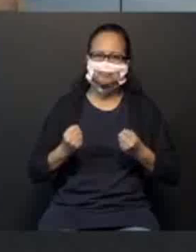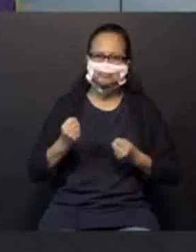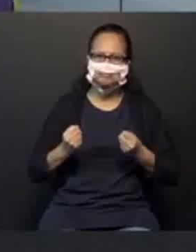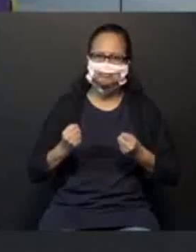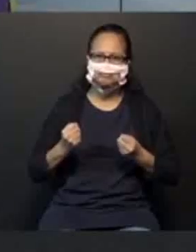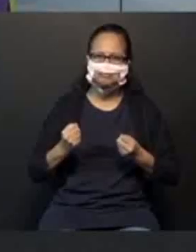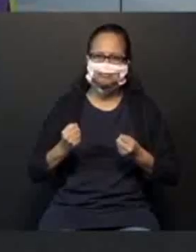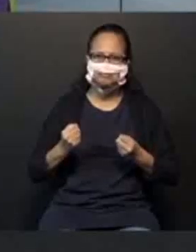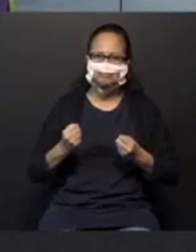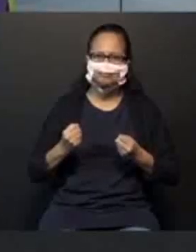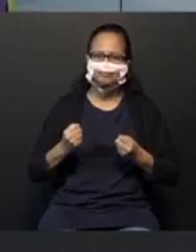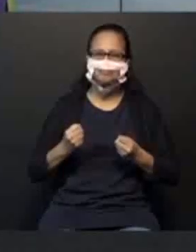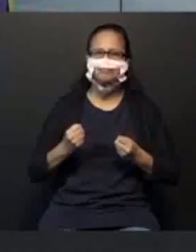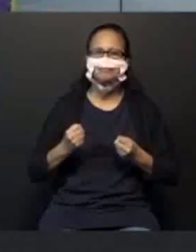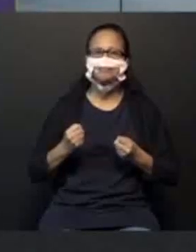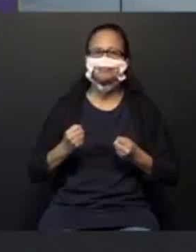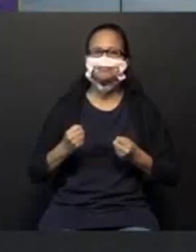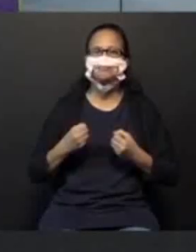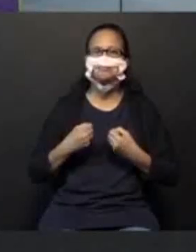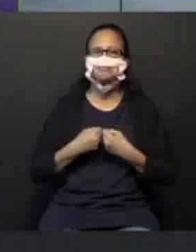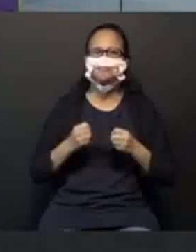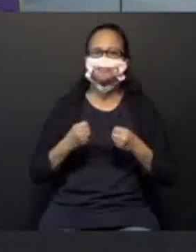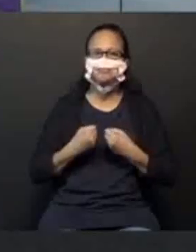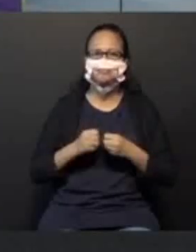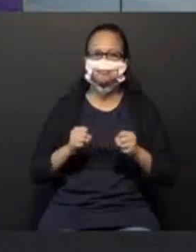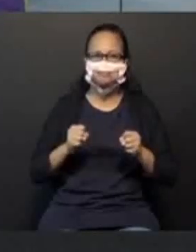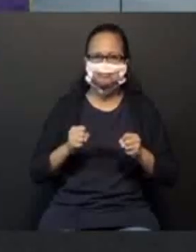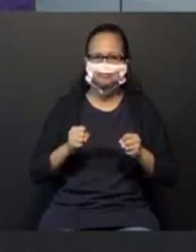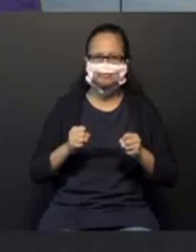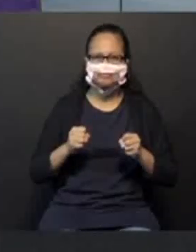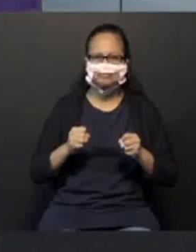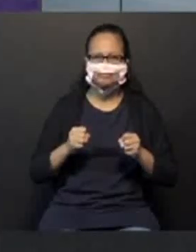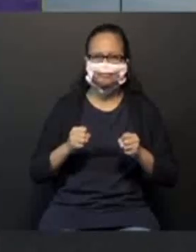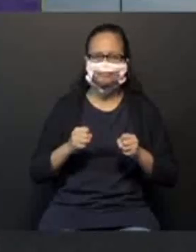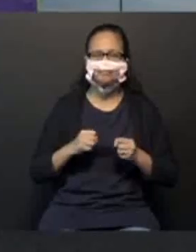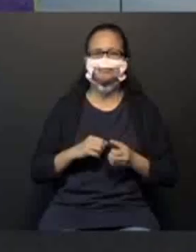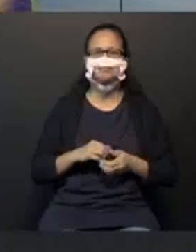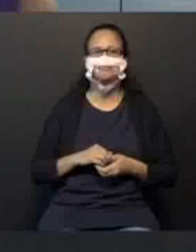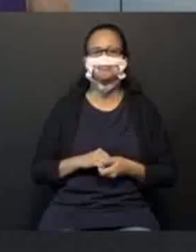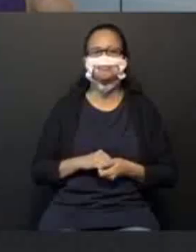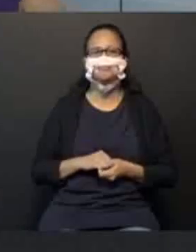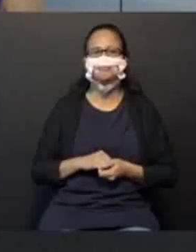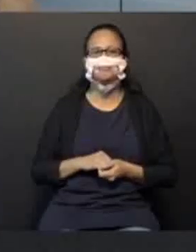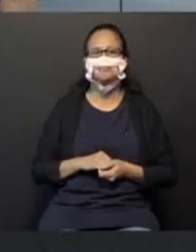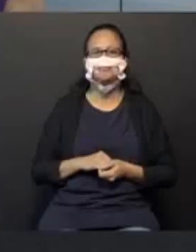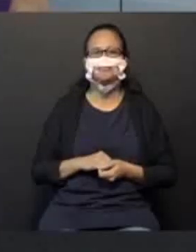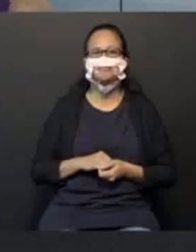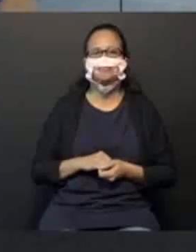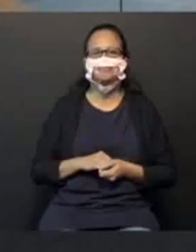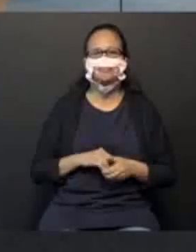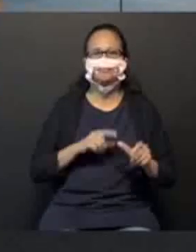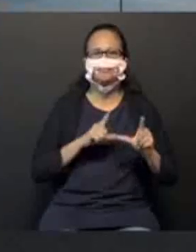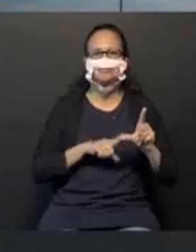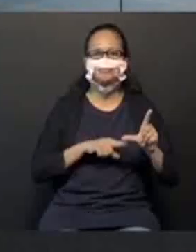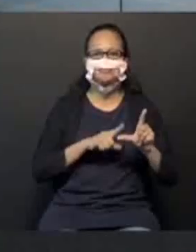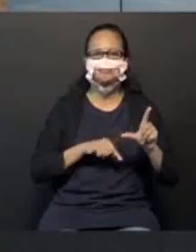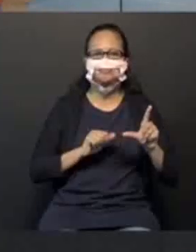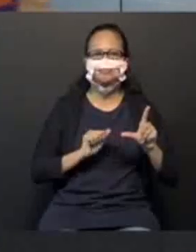ônibus. Lembrando que o carro e o ônibus são meios de transportes. Letra A.